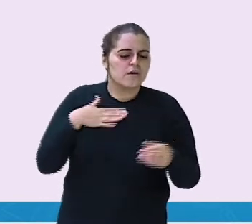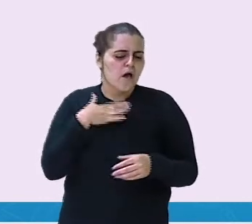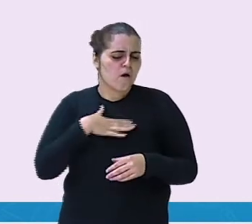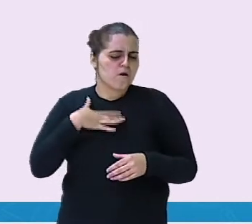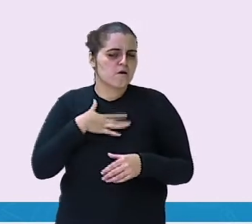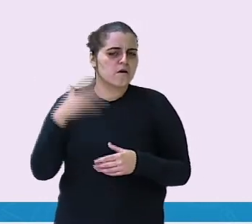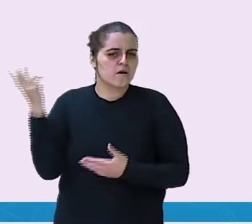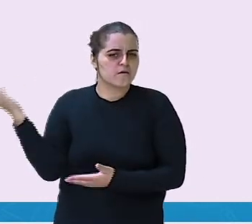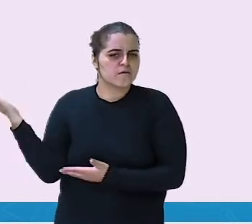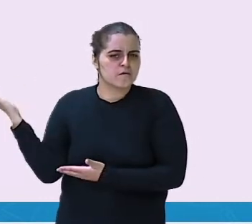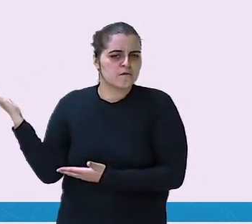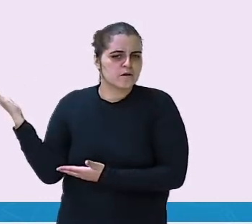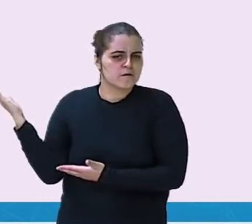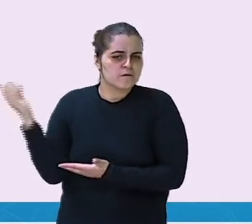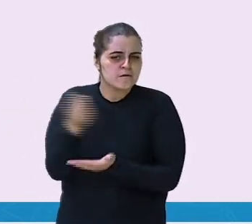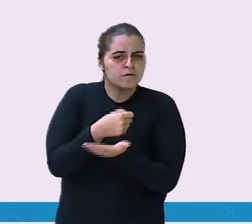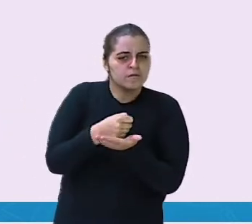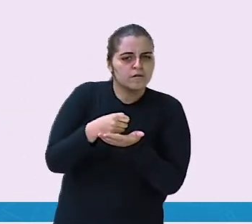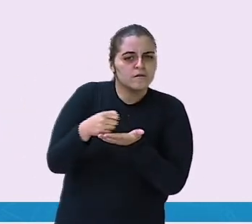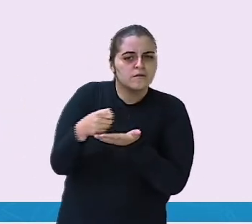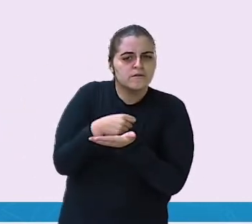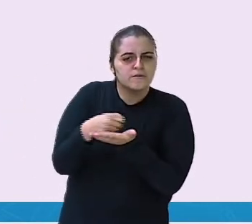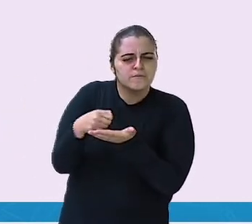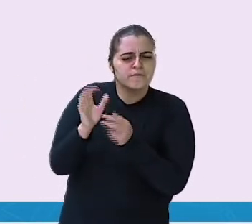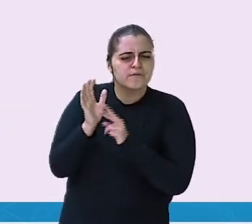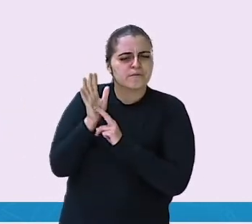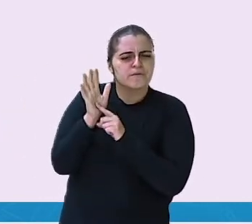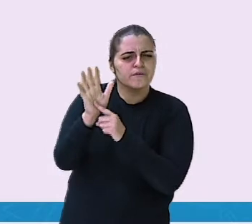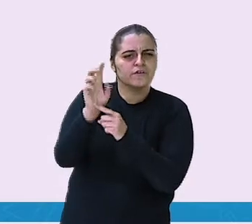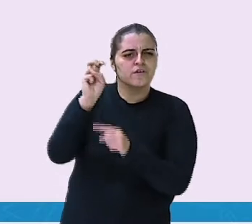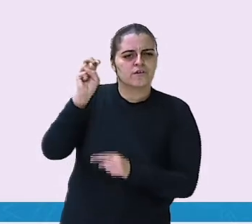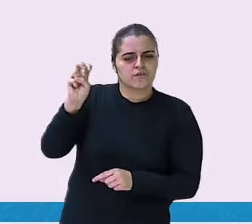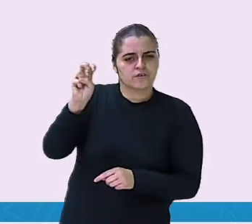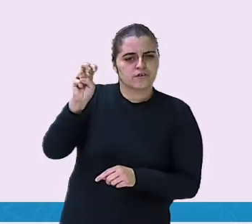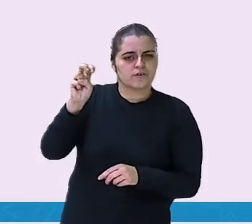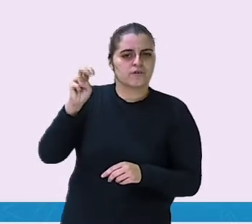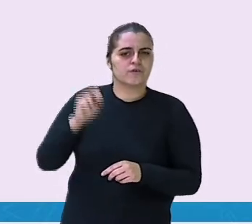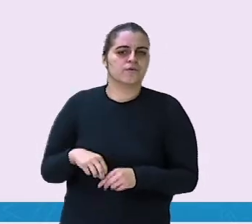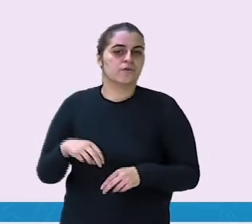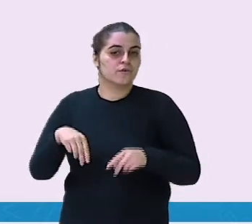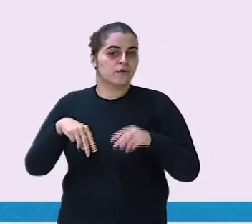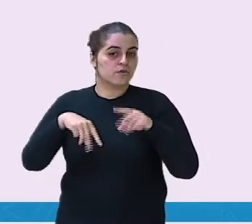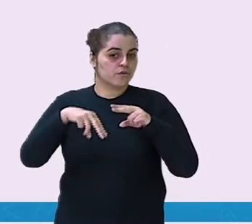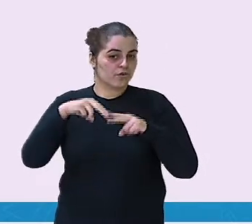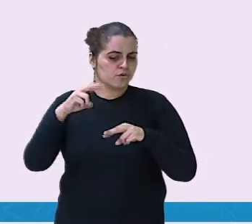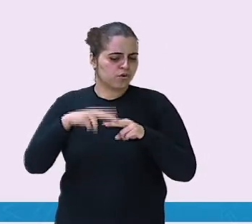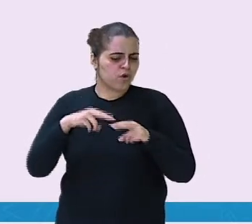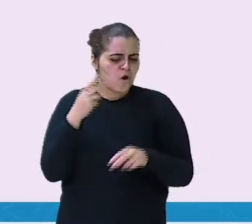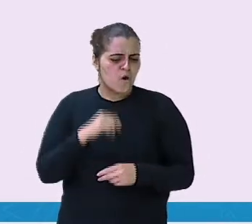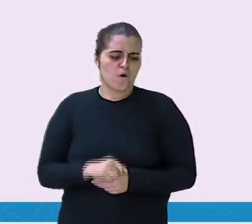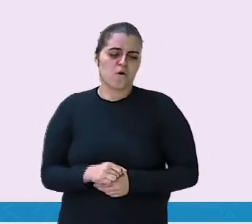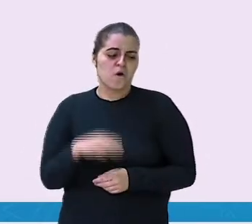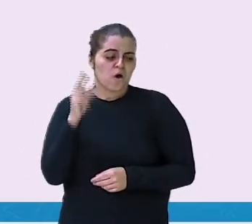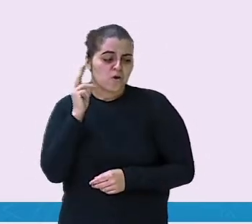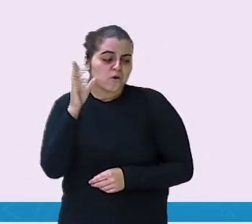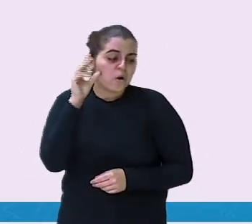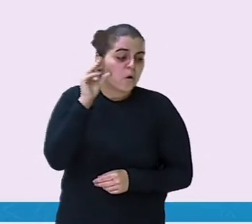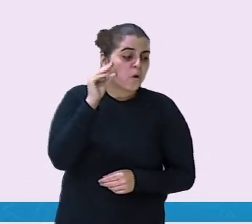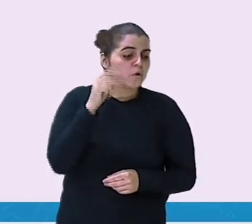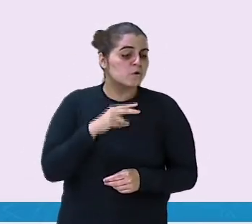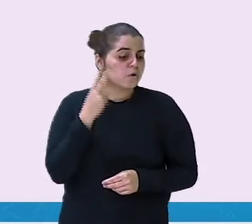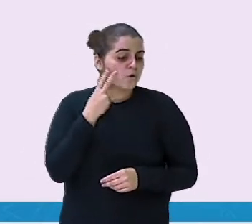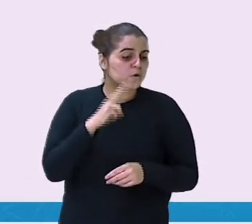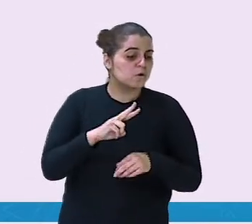Então, traduzido pro Eduardo Brandão. 5 de junho, acho que tem alguém me espionando. Então, aqui, ele